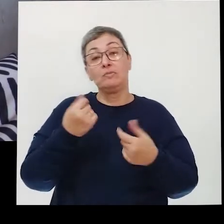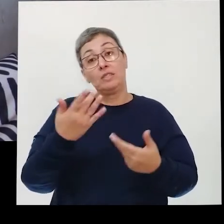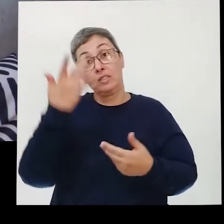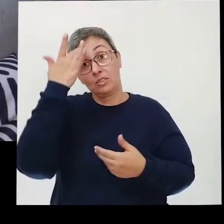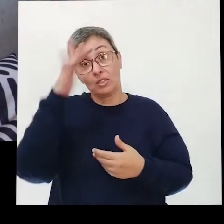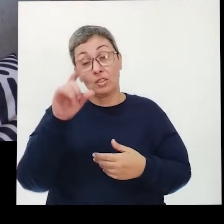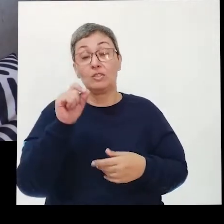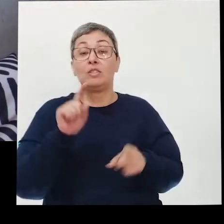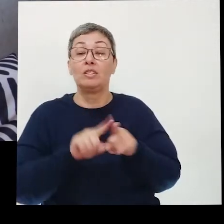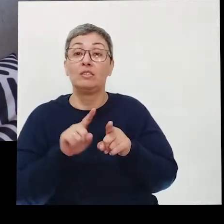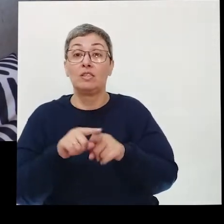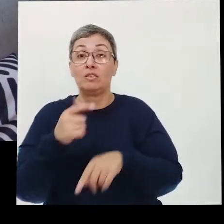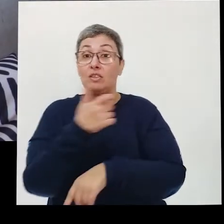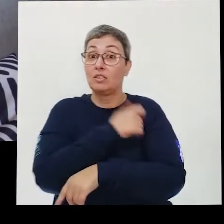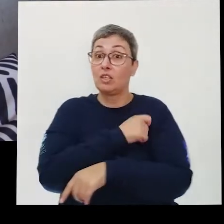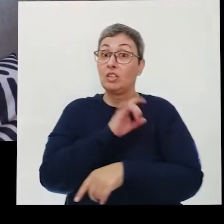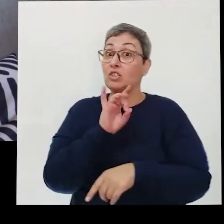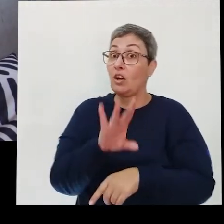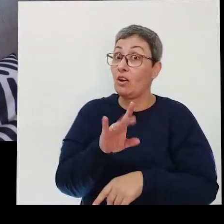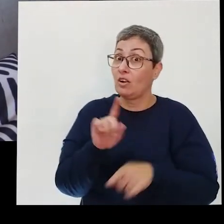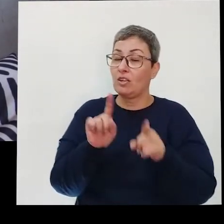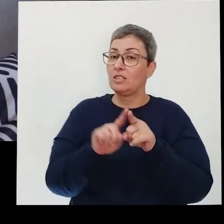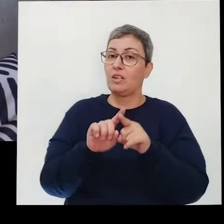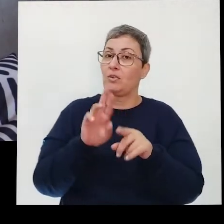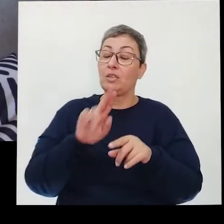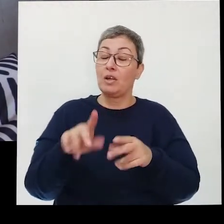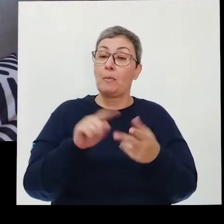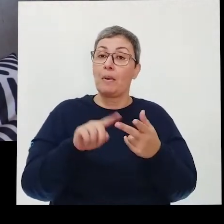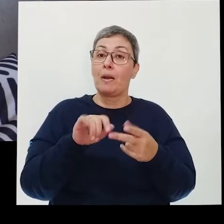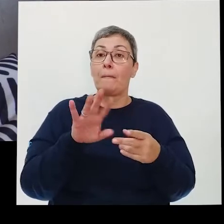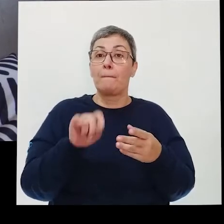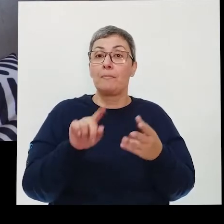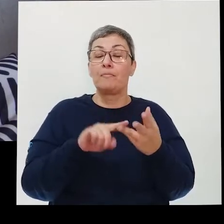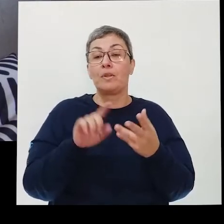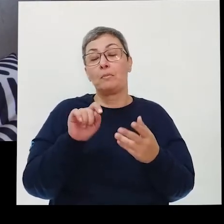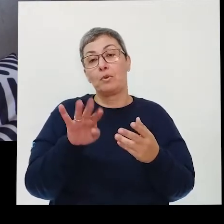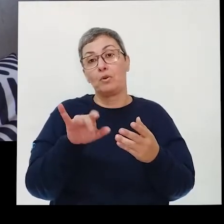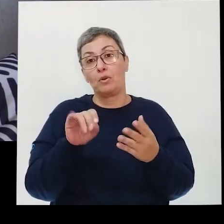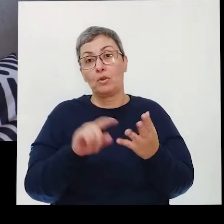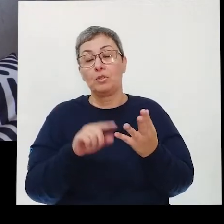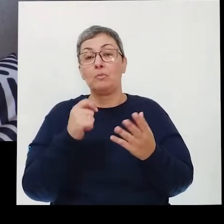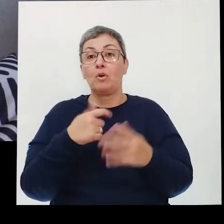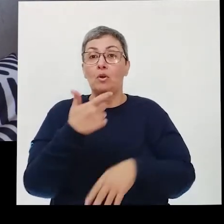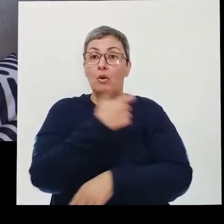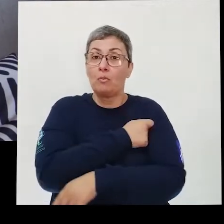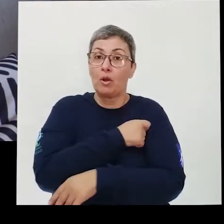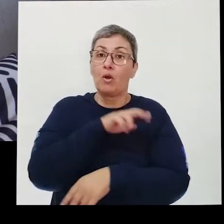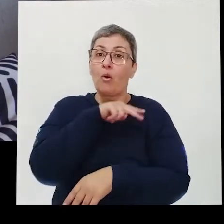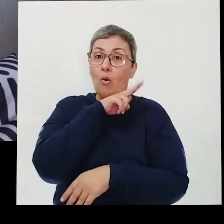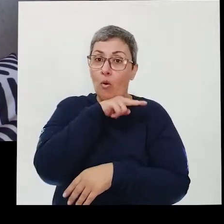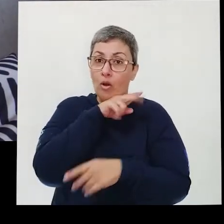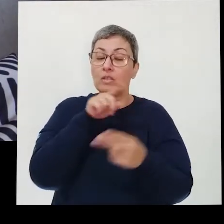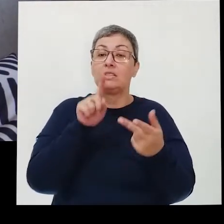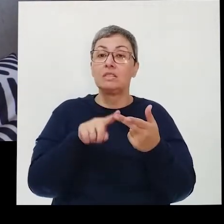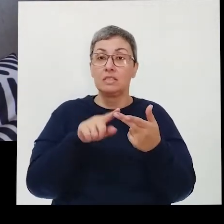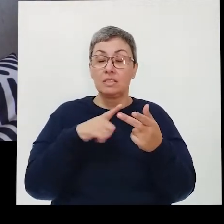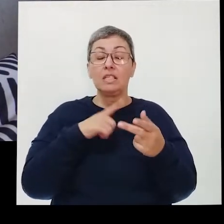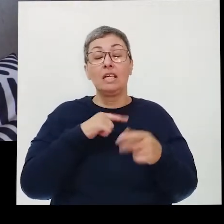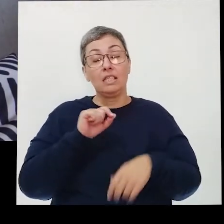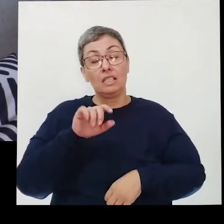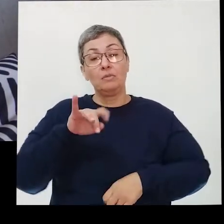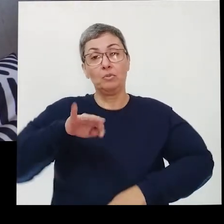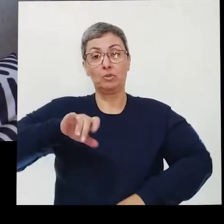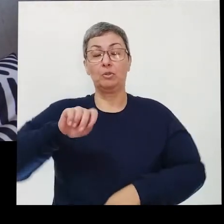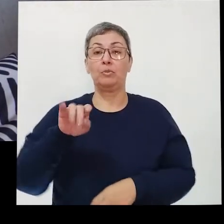para quem não sabe, imunobiológicos não dizem respeito só a vacinas. Mas também, por exemplo, se você for picado por uma cobra, eles utilizam o